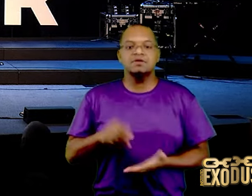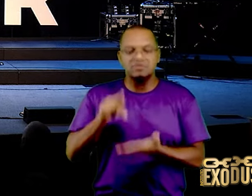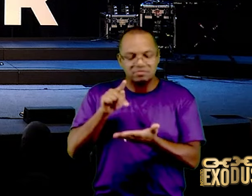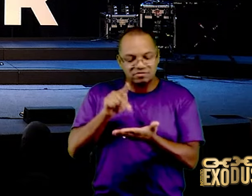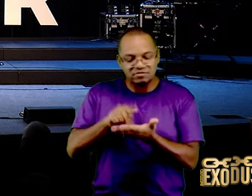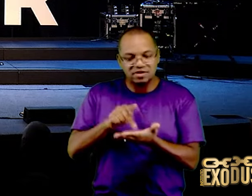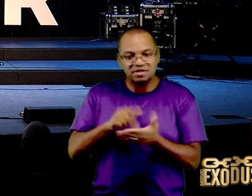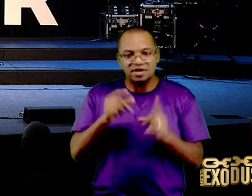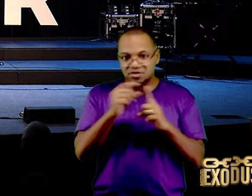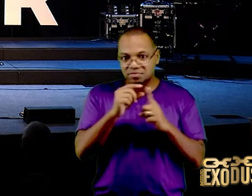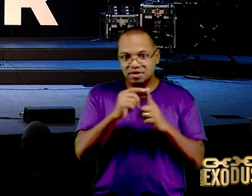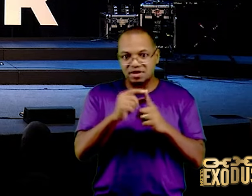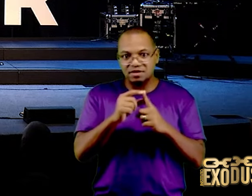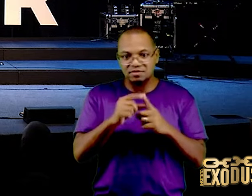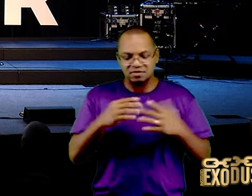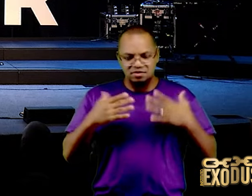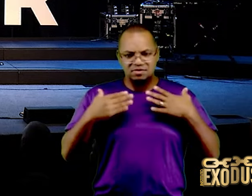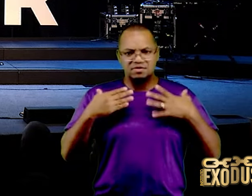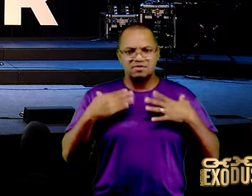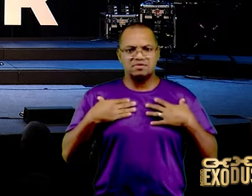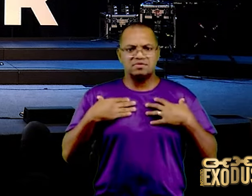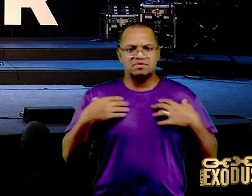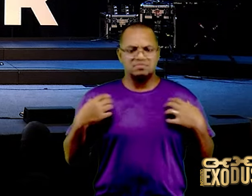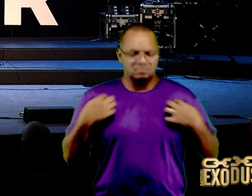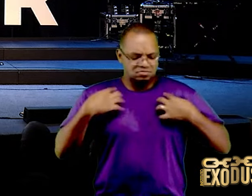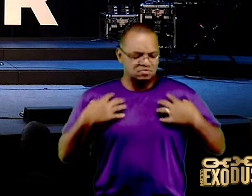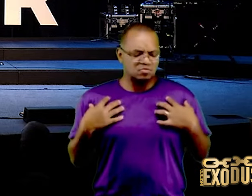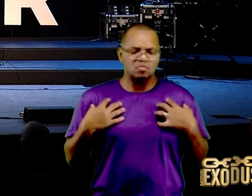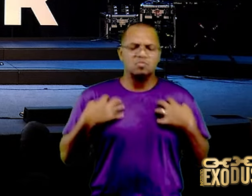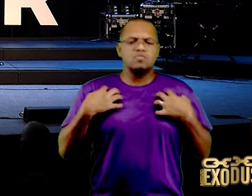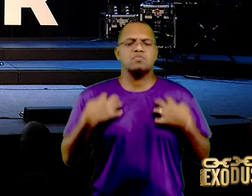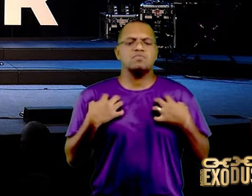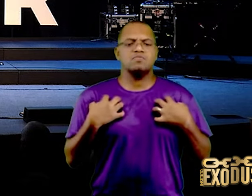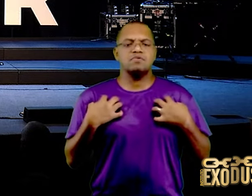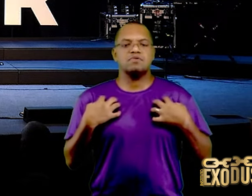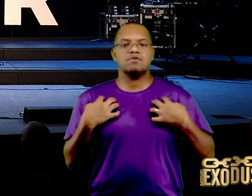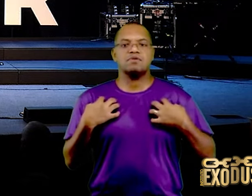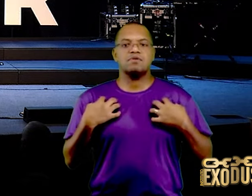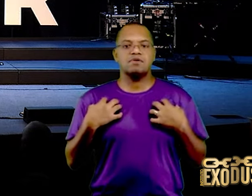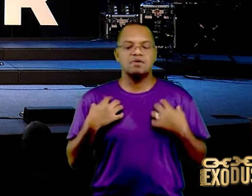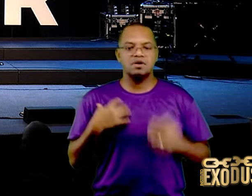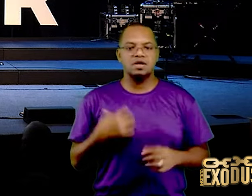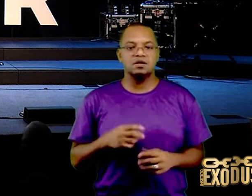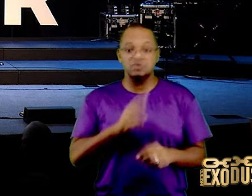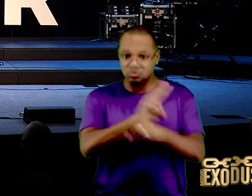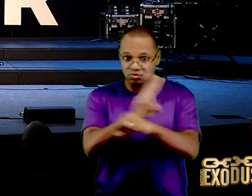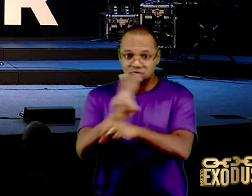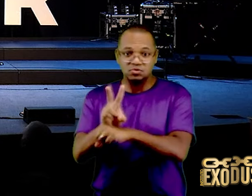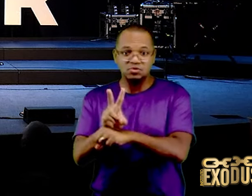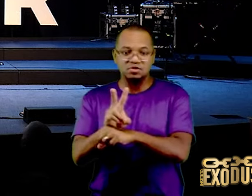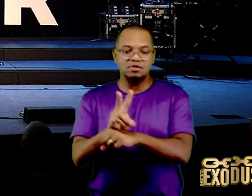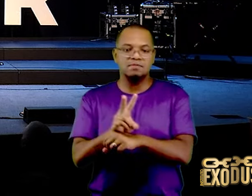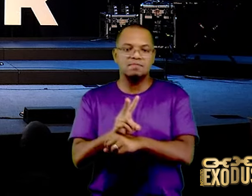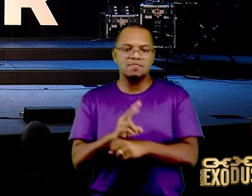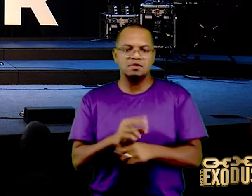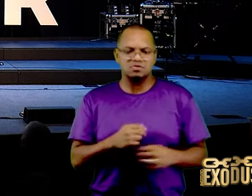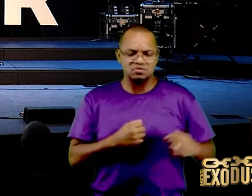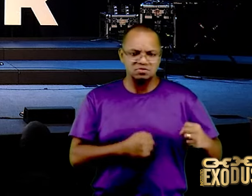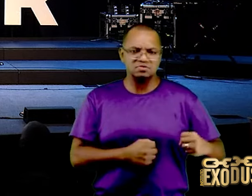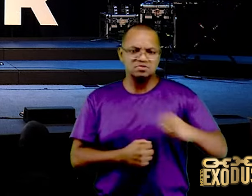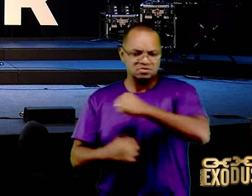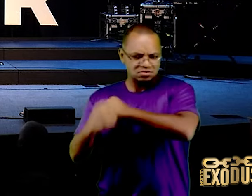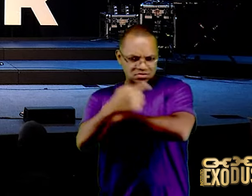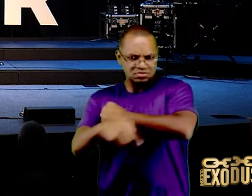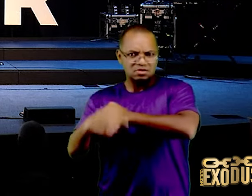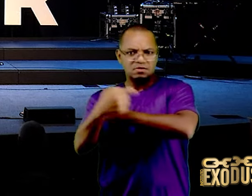colocou o peitoral da justiça, aquele colete balístico, que te protege, você tem o escudo, que vai de